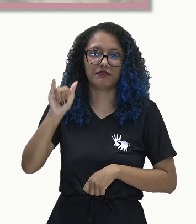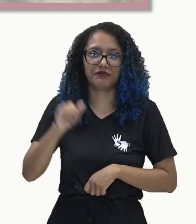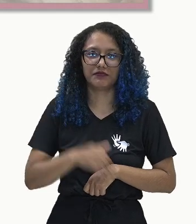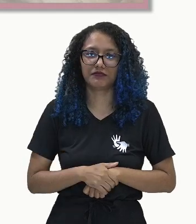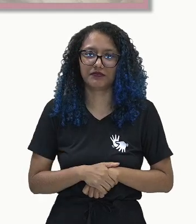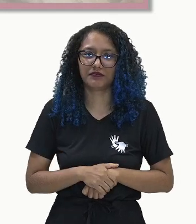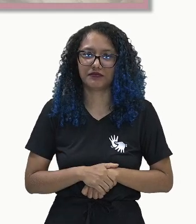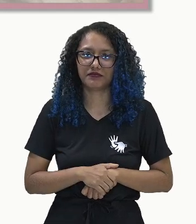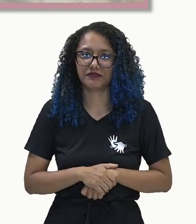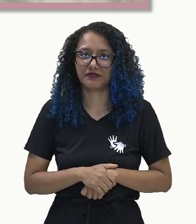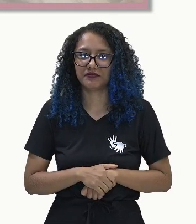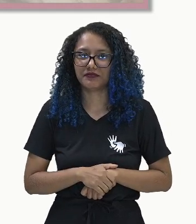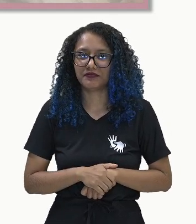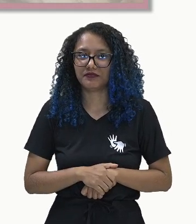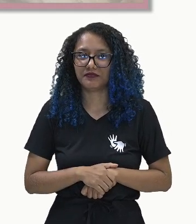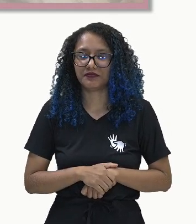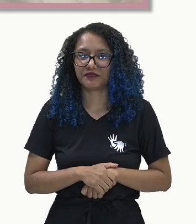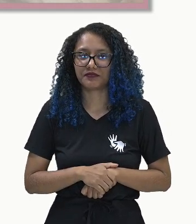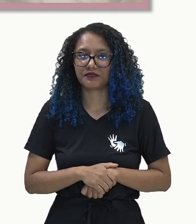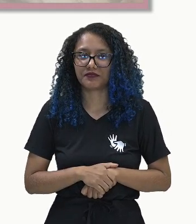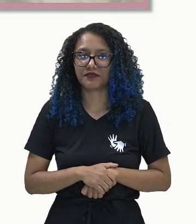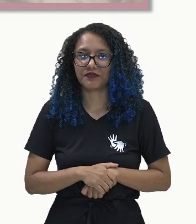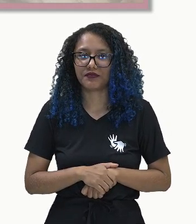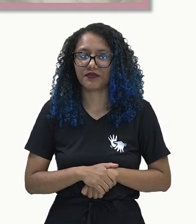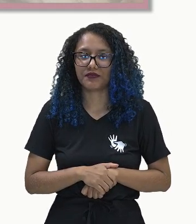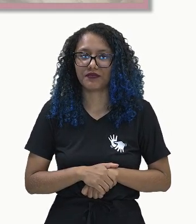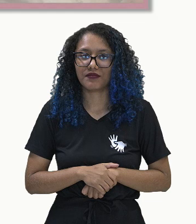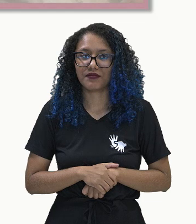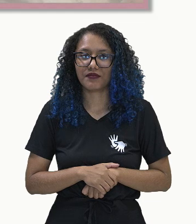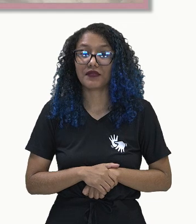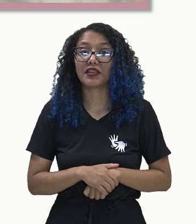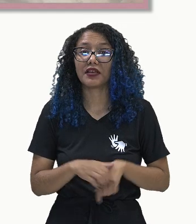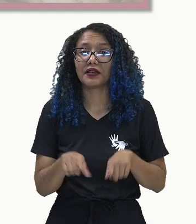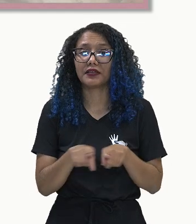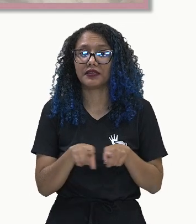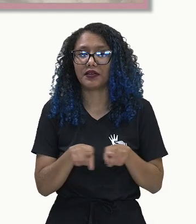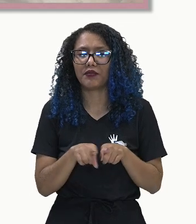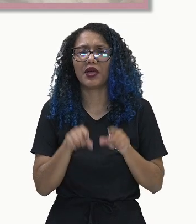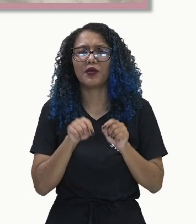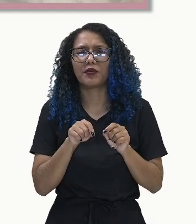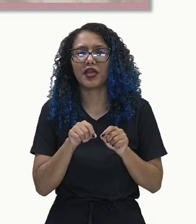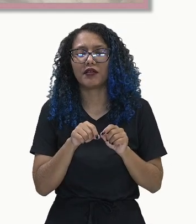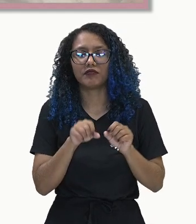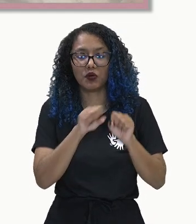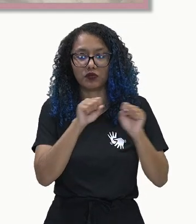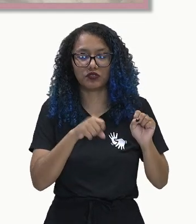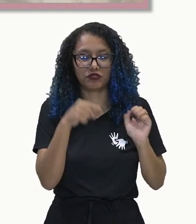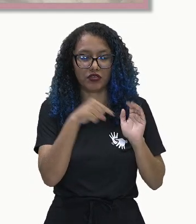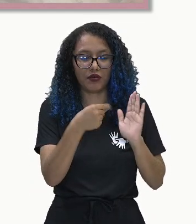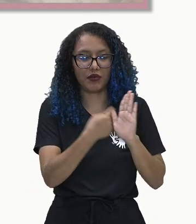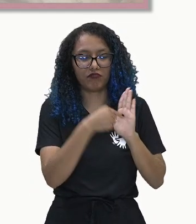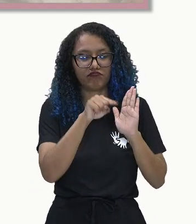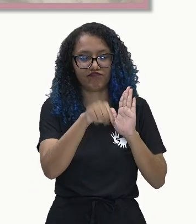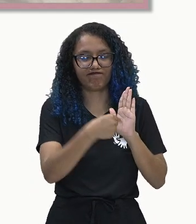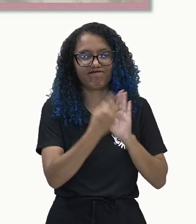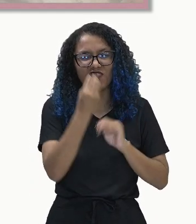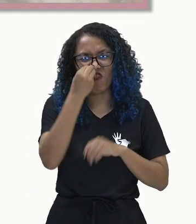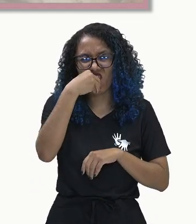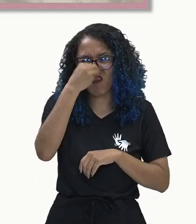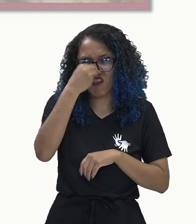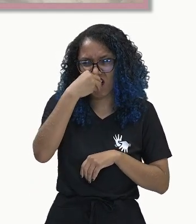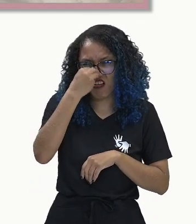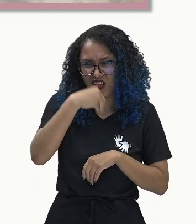Outro processo que desencadeia é um sistema imunológico já enfraquecido. Pessoas com sistema imunológico